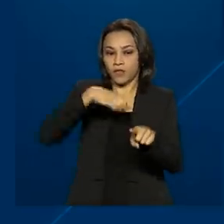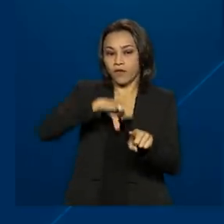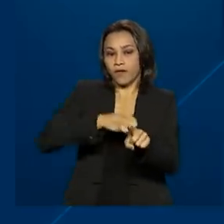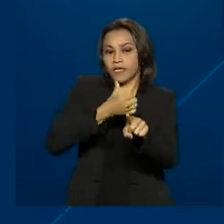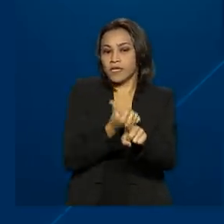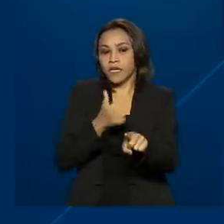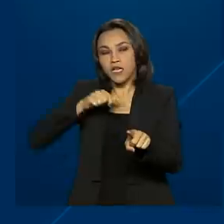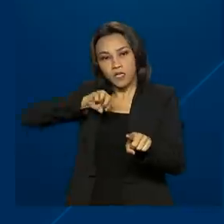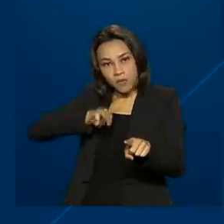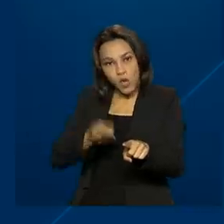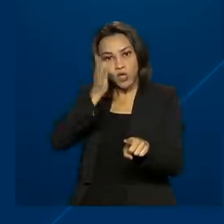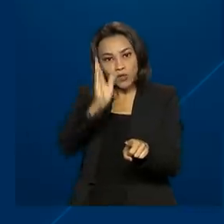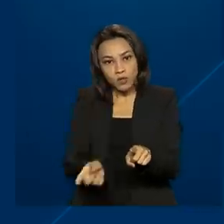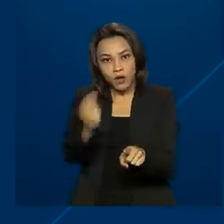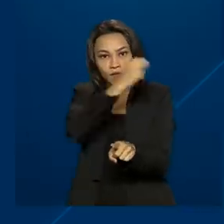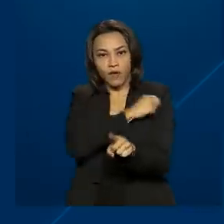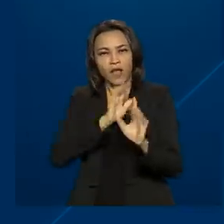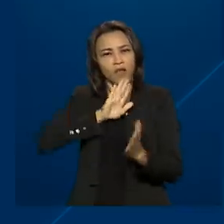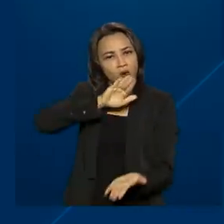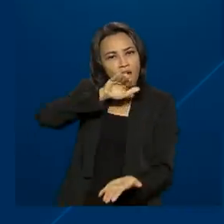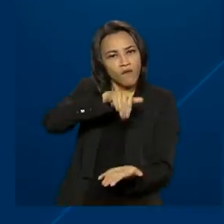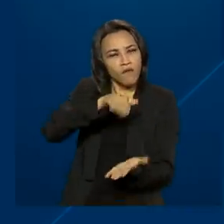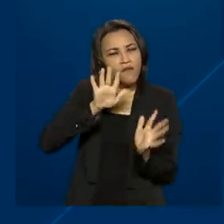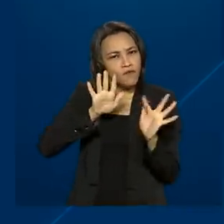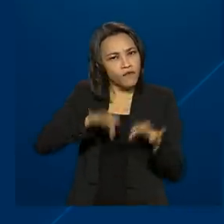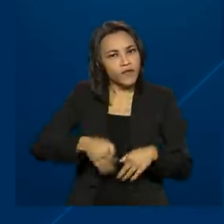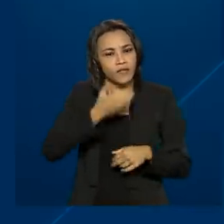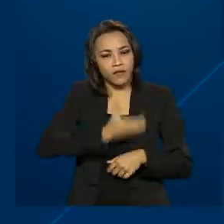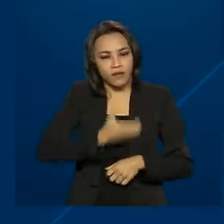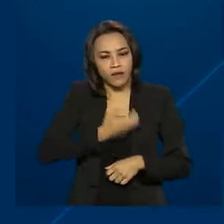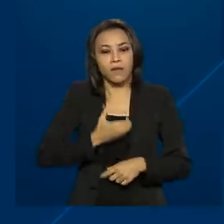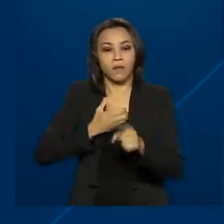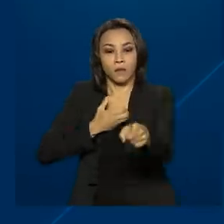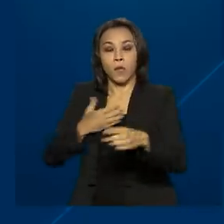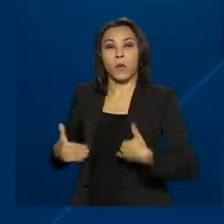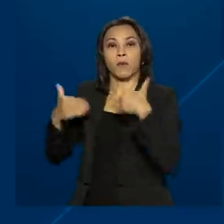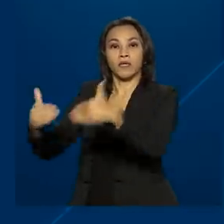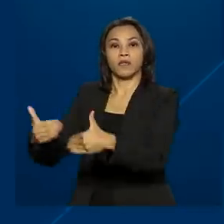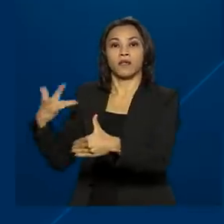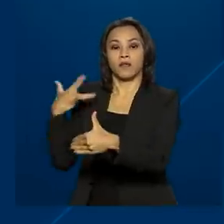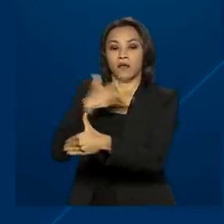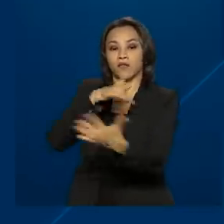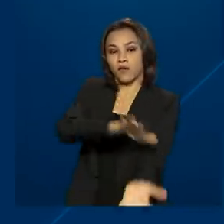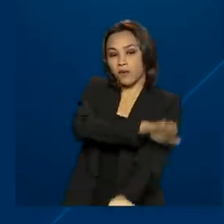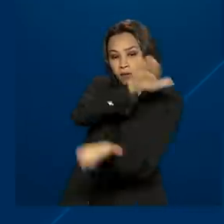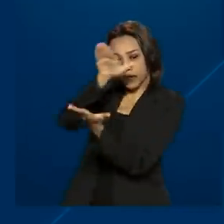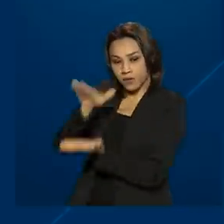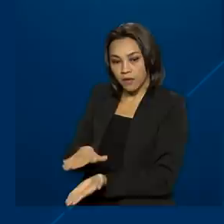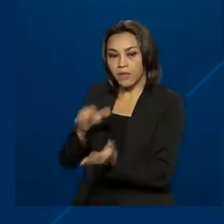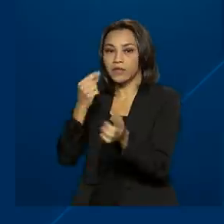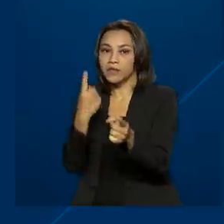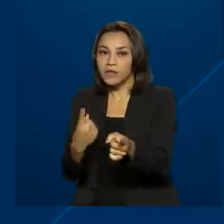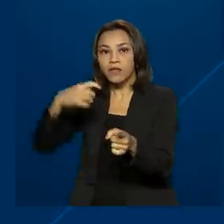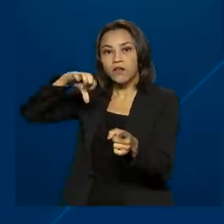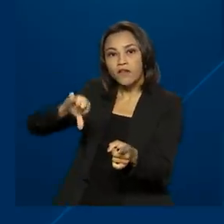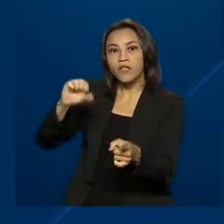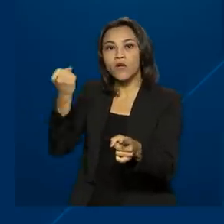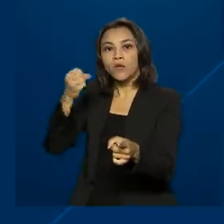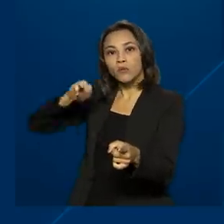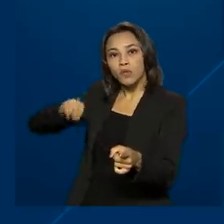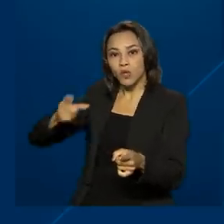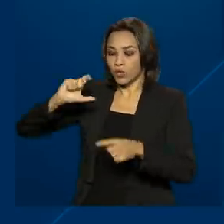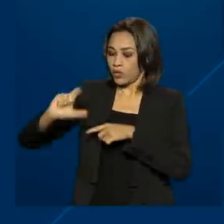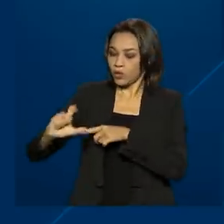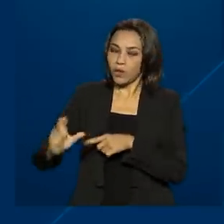aplicadas. Até o fim de dezembro, o Ministério da Saúde deve receber mais 198 milhões de imunizantes. Para a